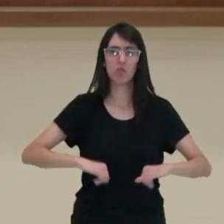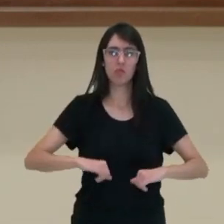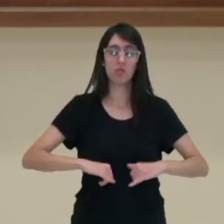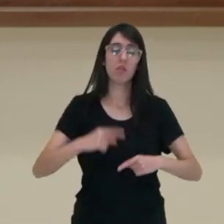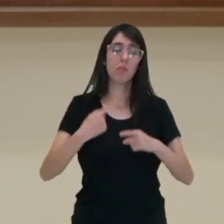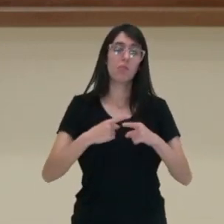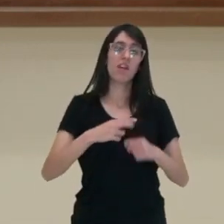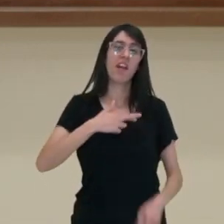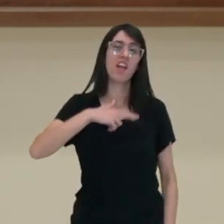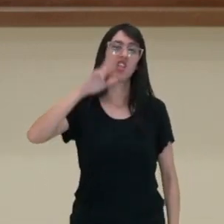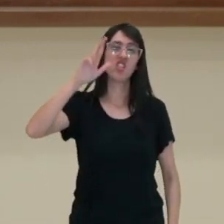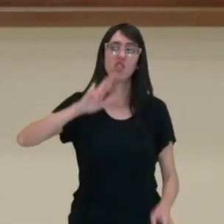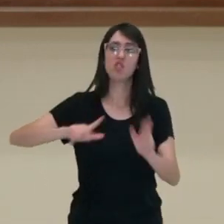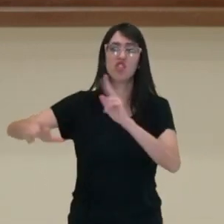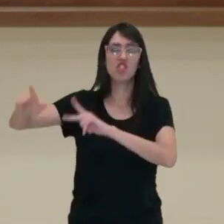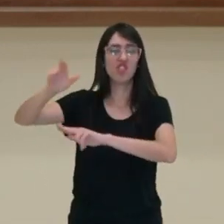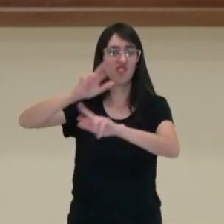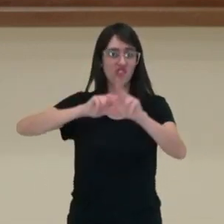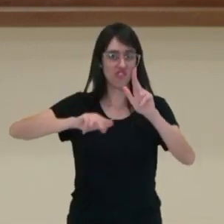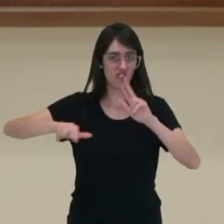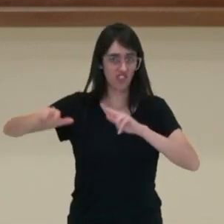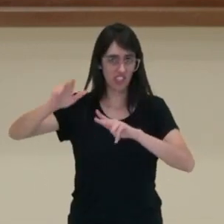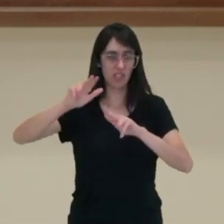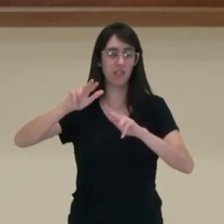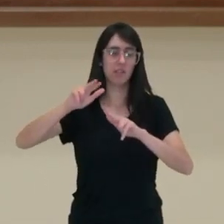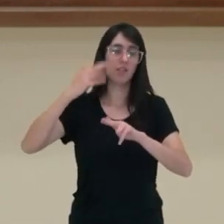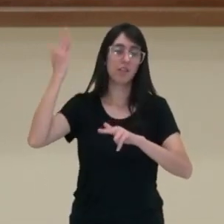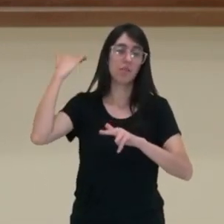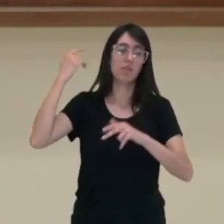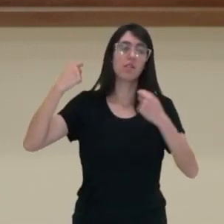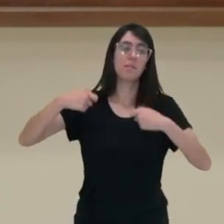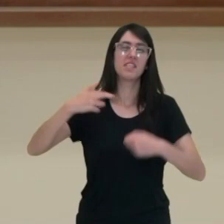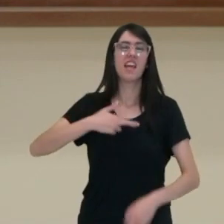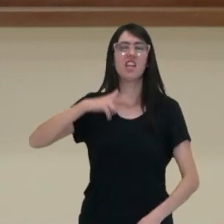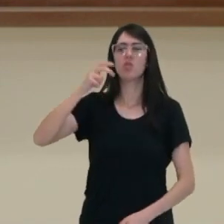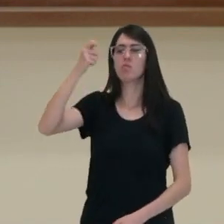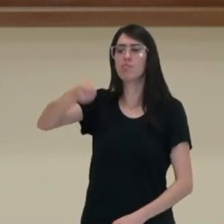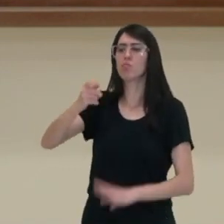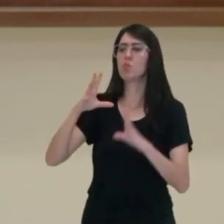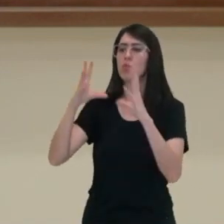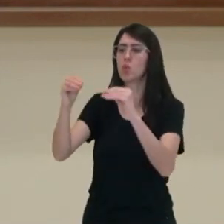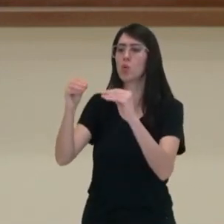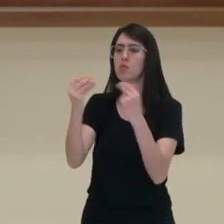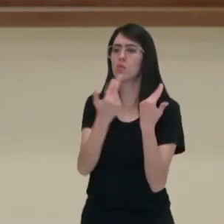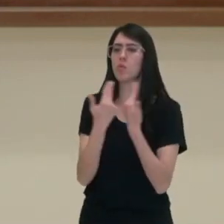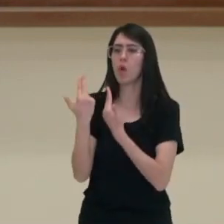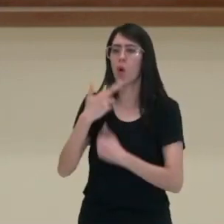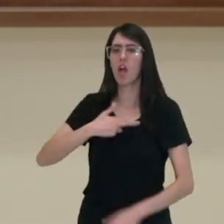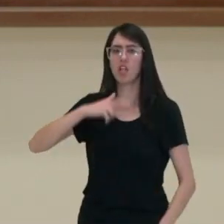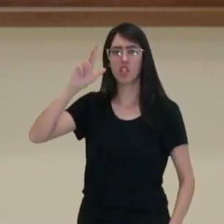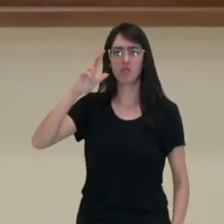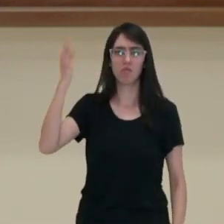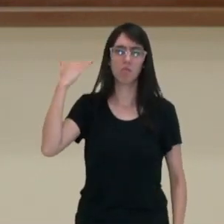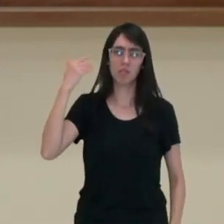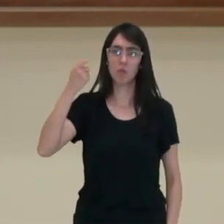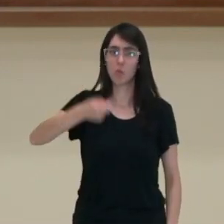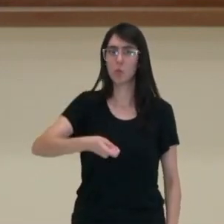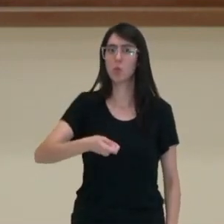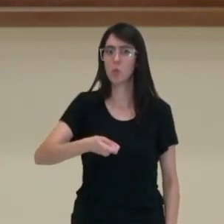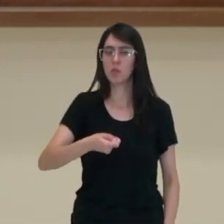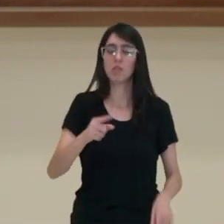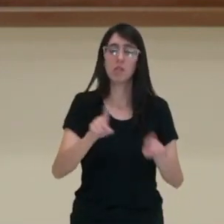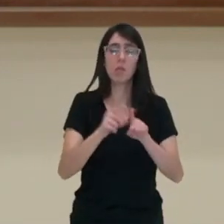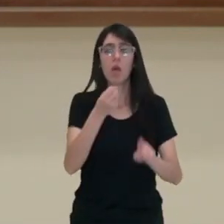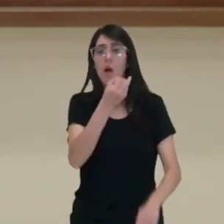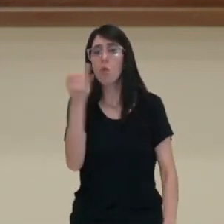religiões distintas da religião predominante, imposta, ou então por optarem por não ter religião.